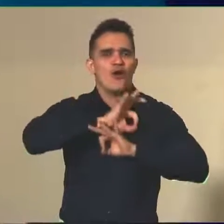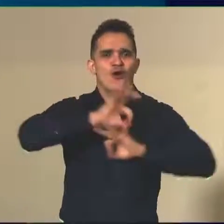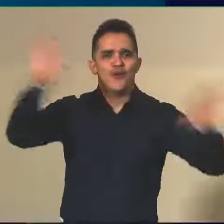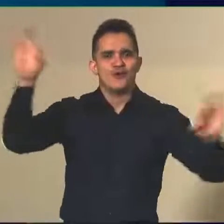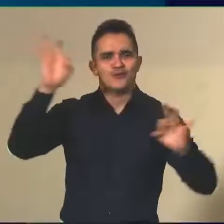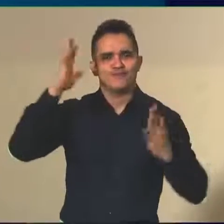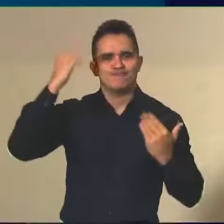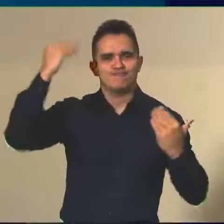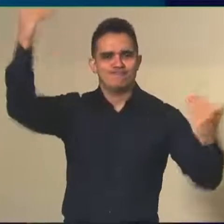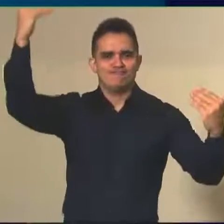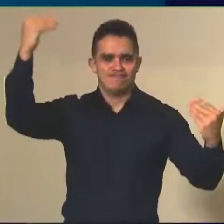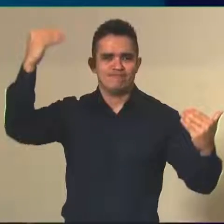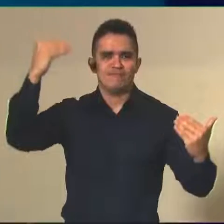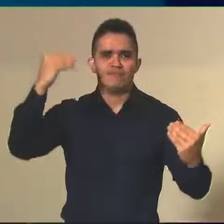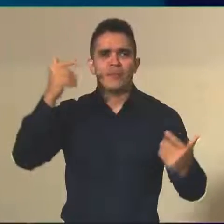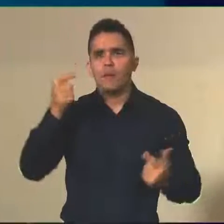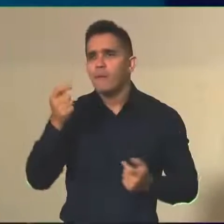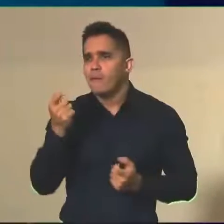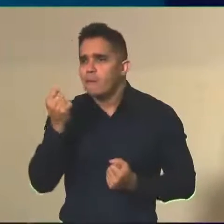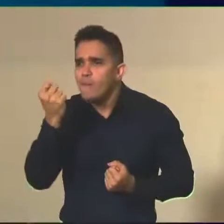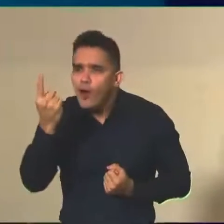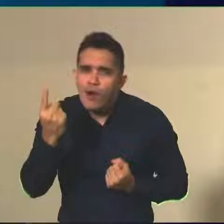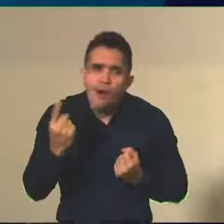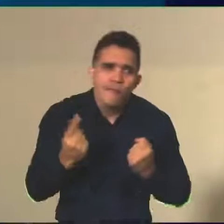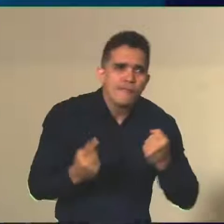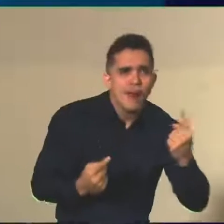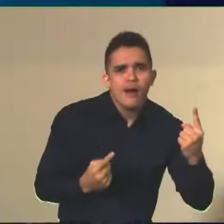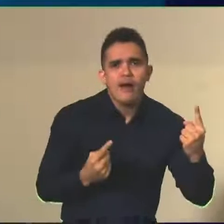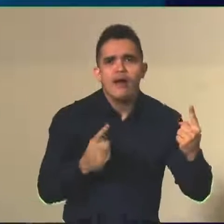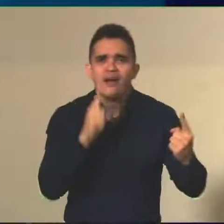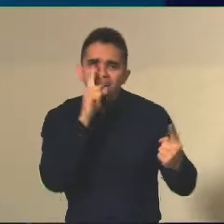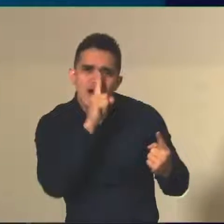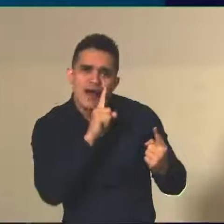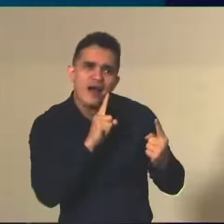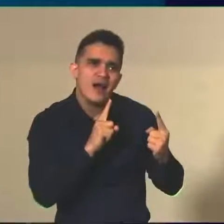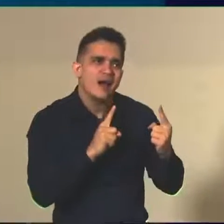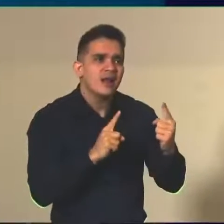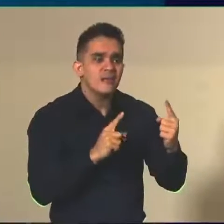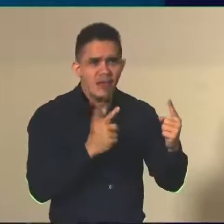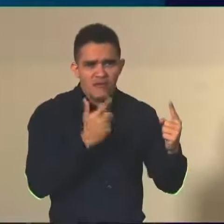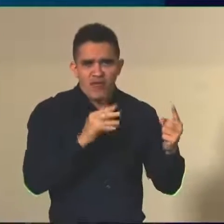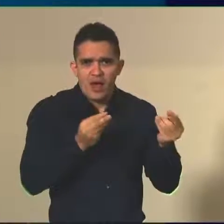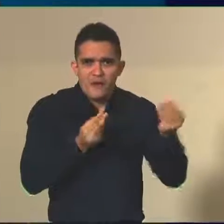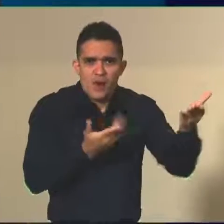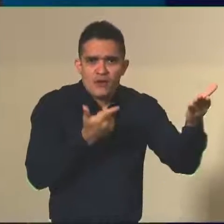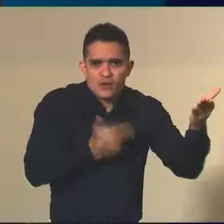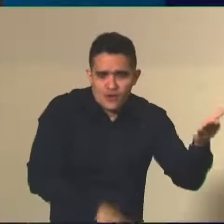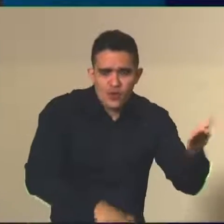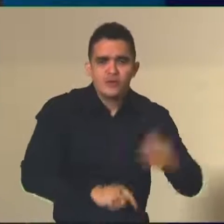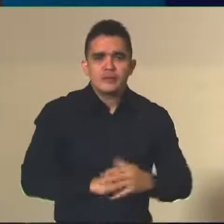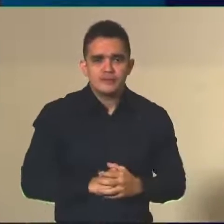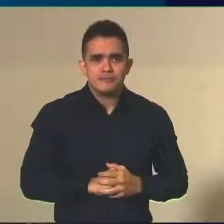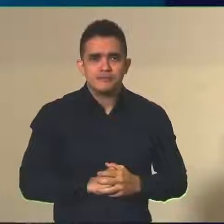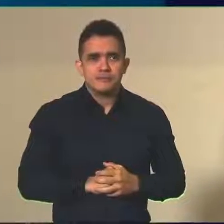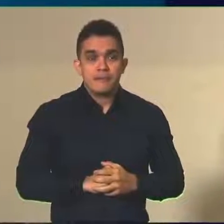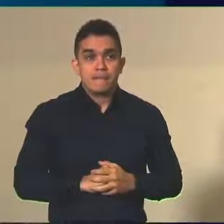casos de reaplicação, como eu mostrei aqui, ainda dados preliminares, mas que não devem variar muito. As taxas de abstenção desse exame